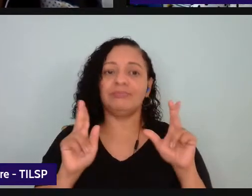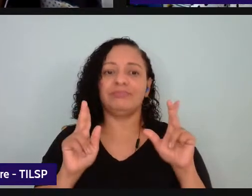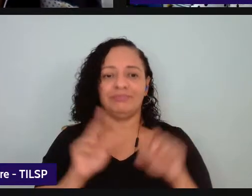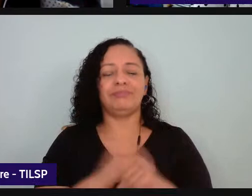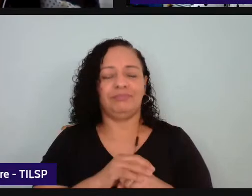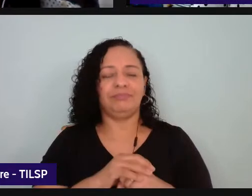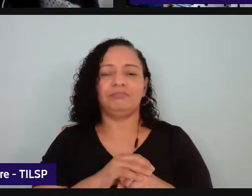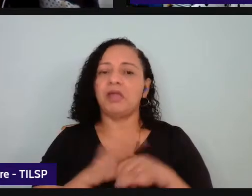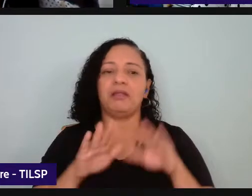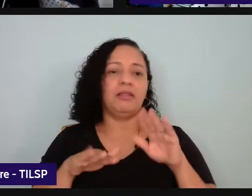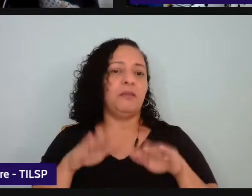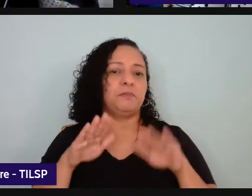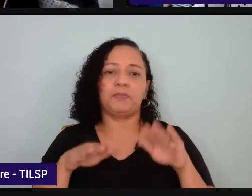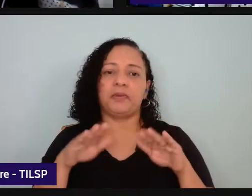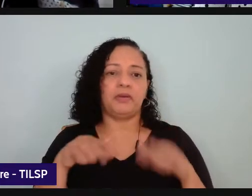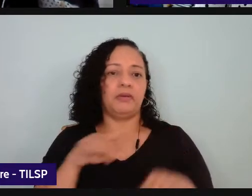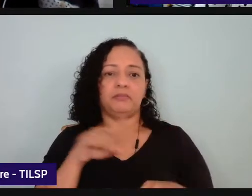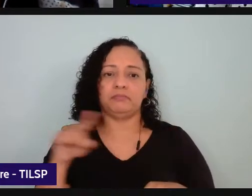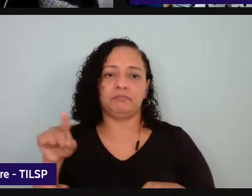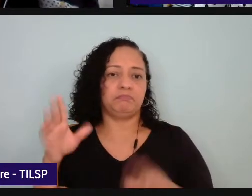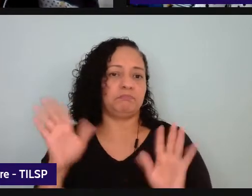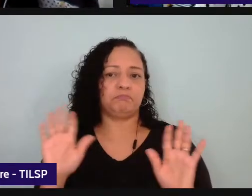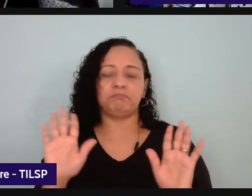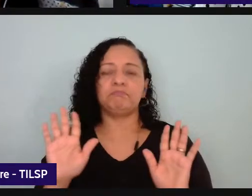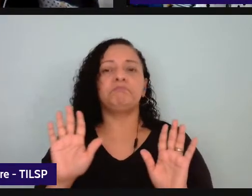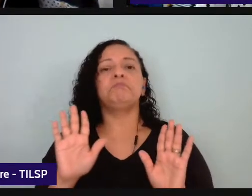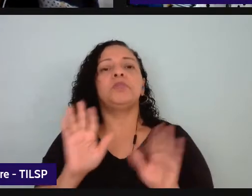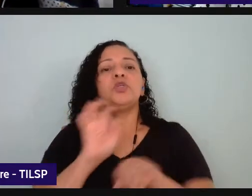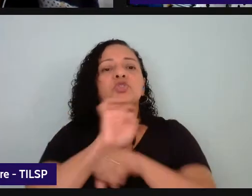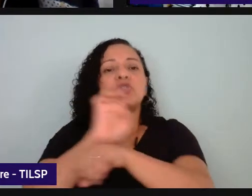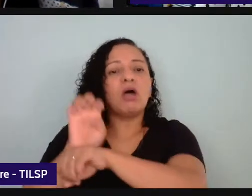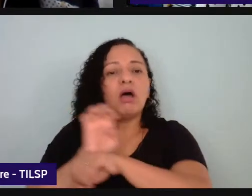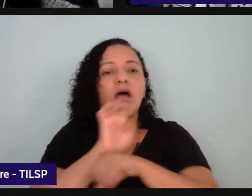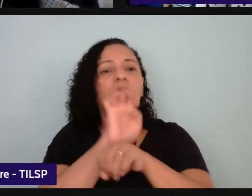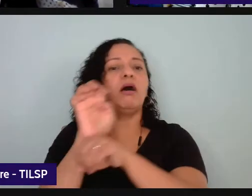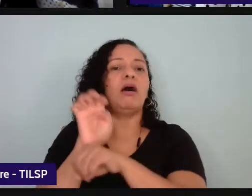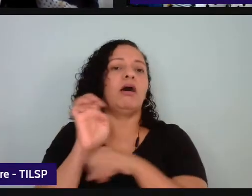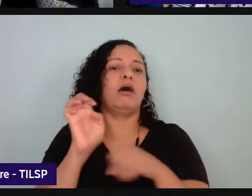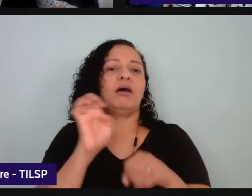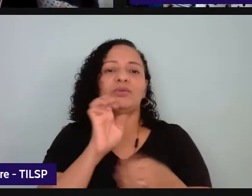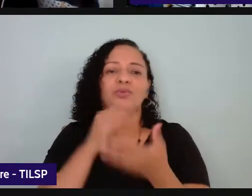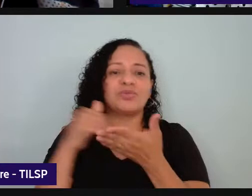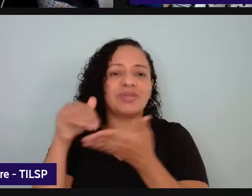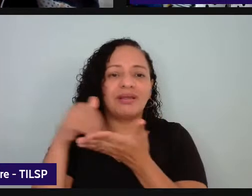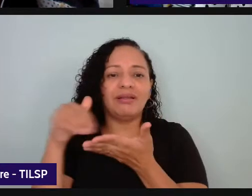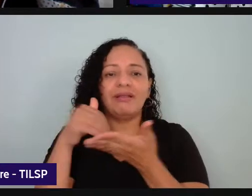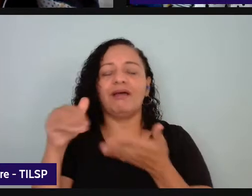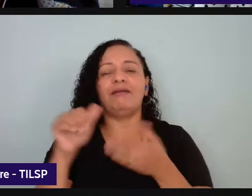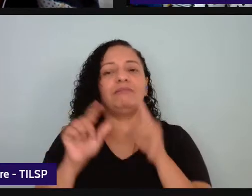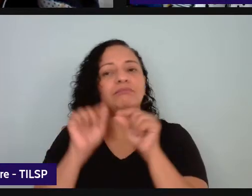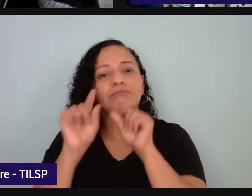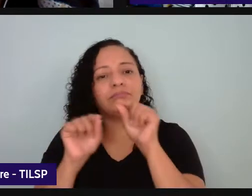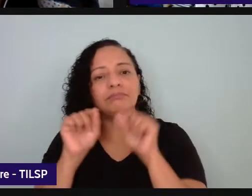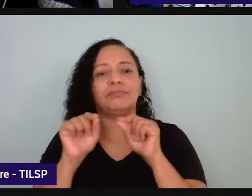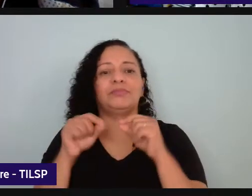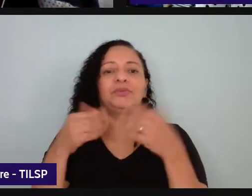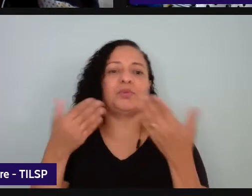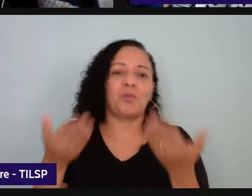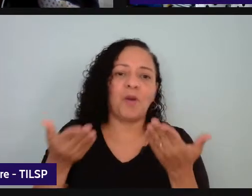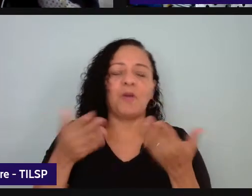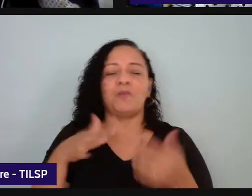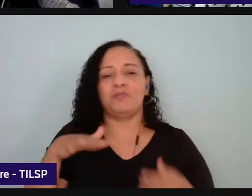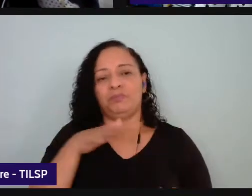a cargo das redes definirem os objetos de conhecimento a partir dos seus referenciais curriculares